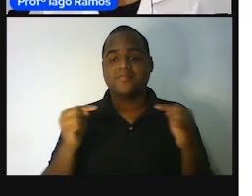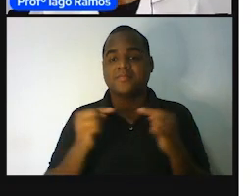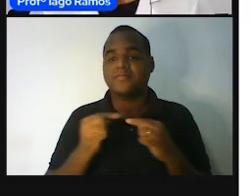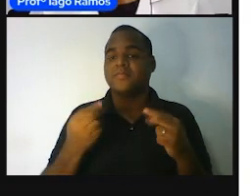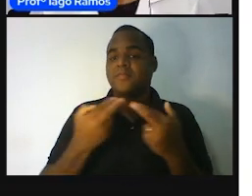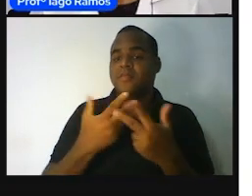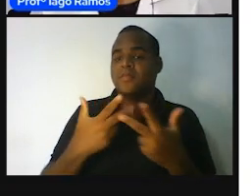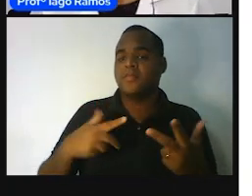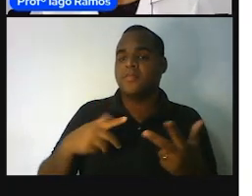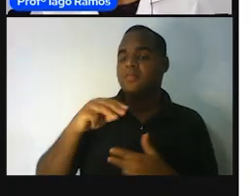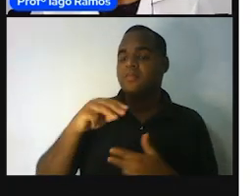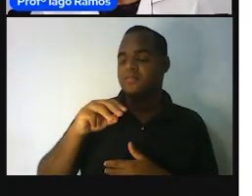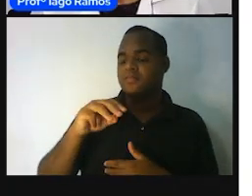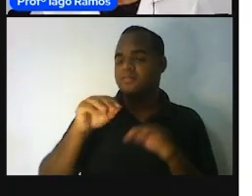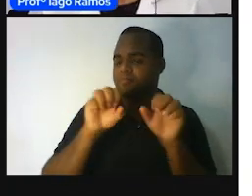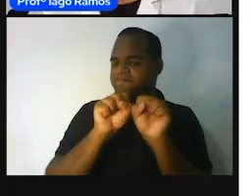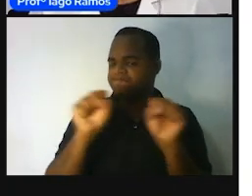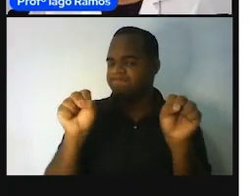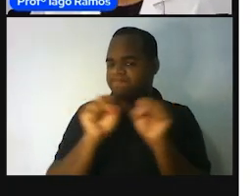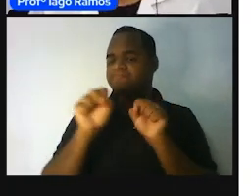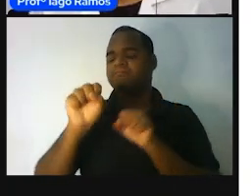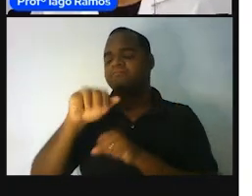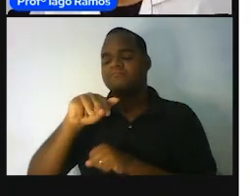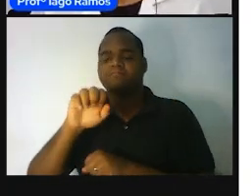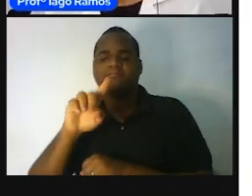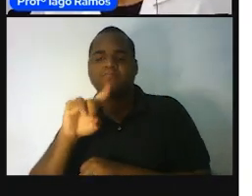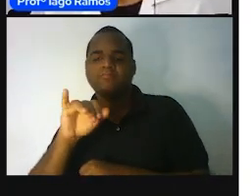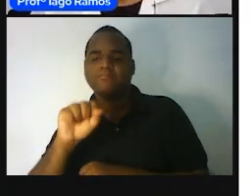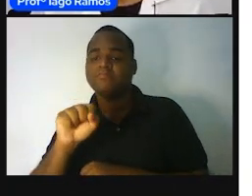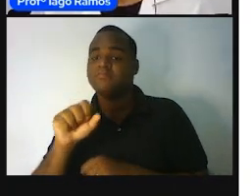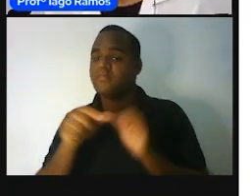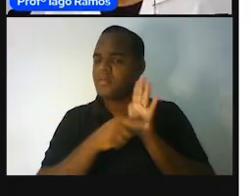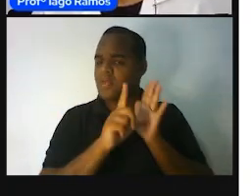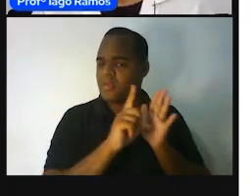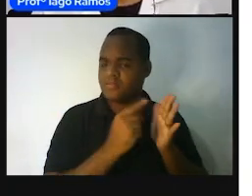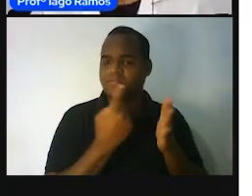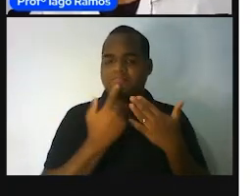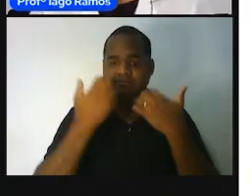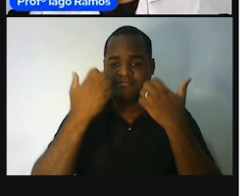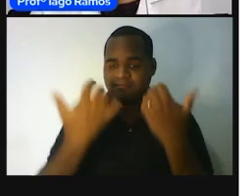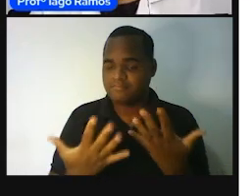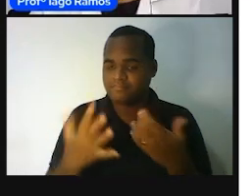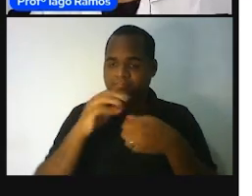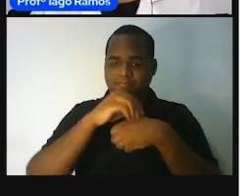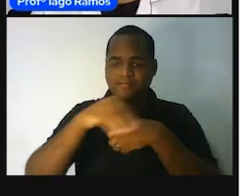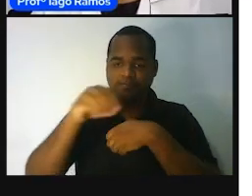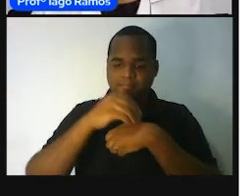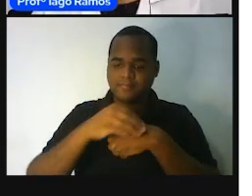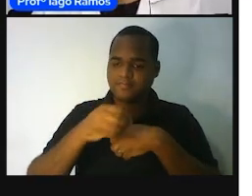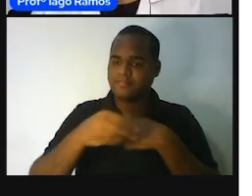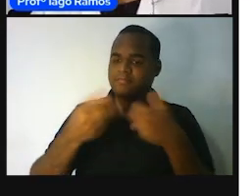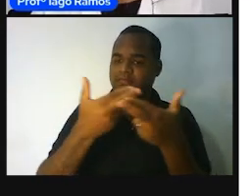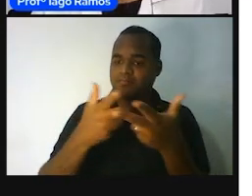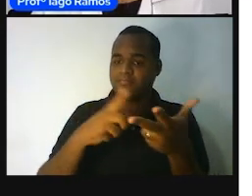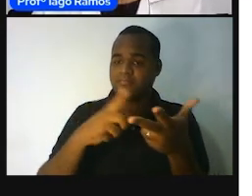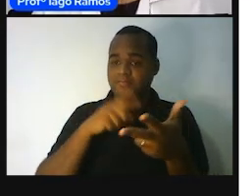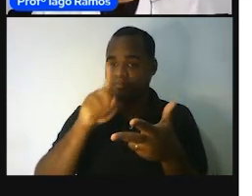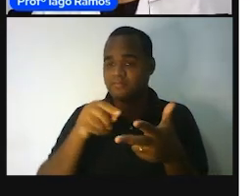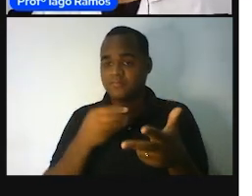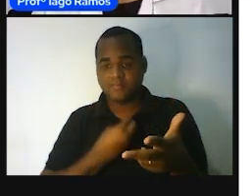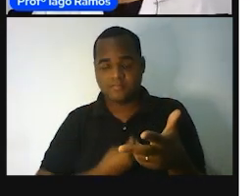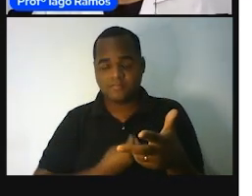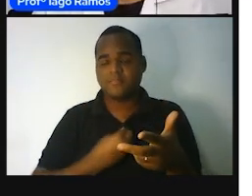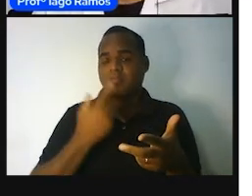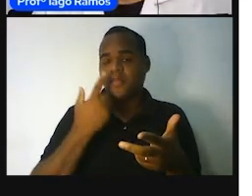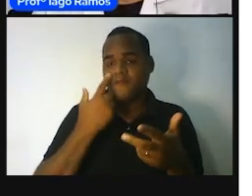tais sistemas de medidas, né? E como eu já tinha falado antes, para você, aonde você quiser, ó, tem que